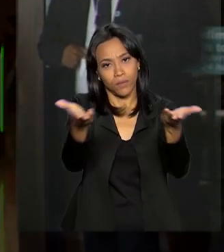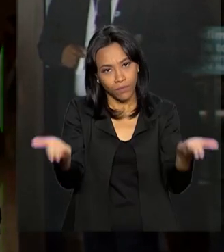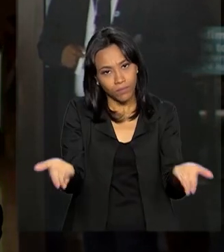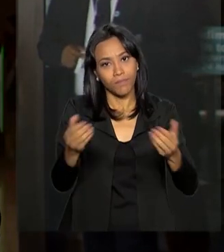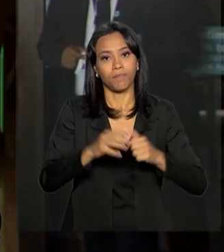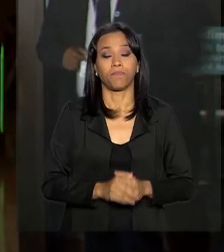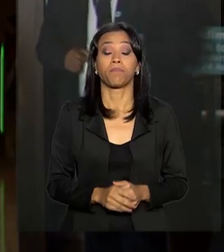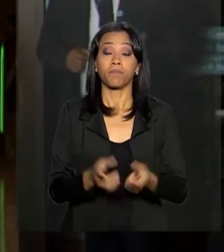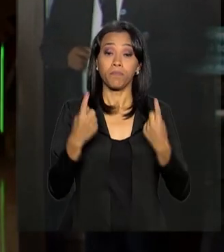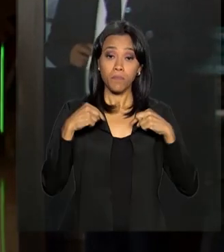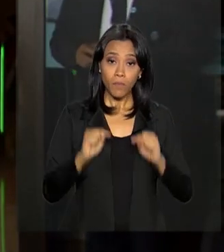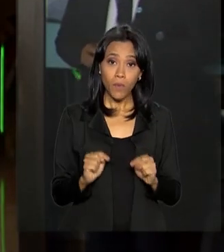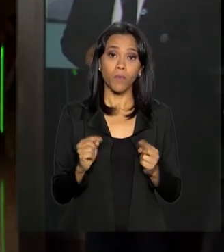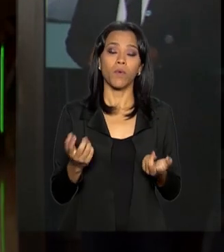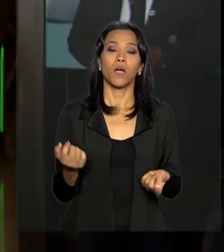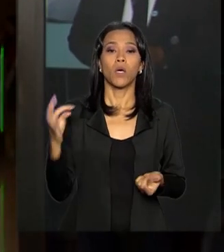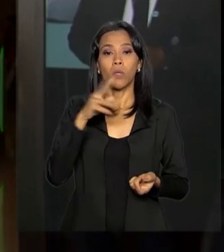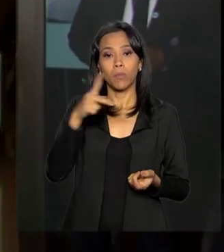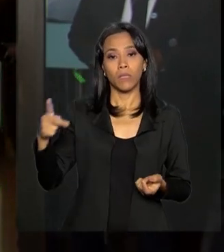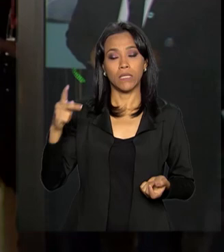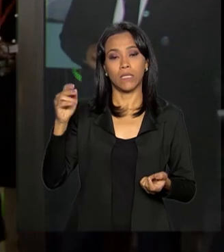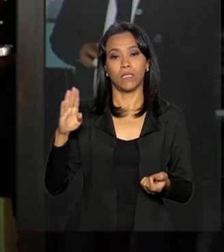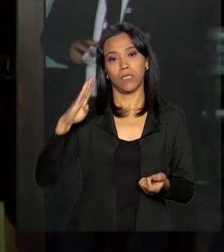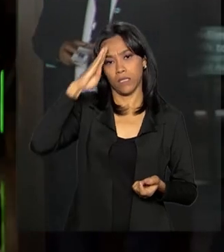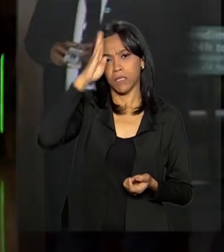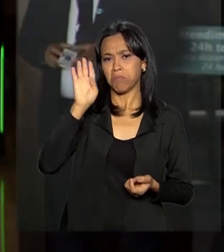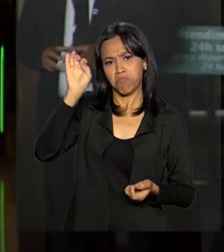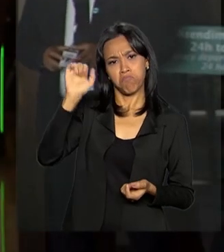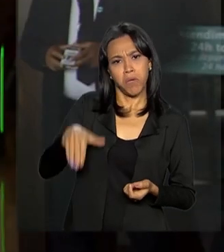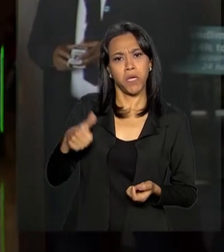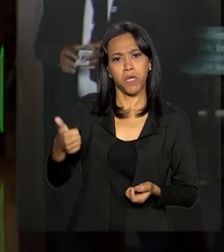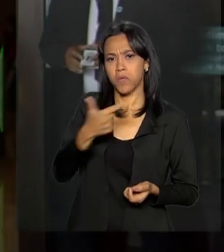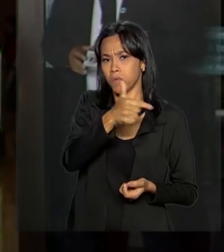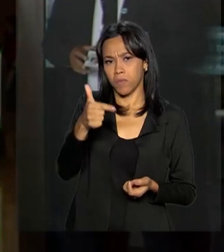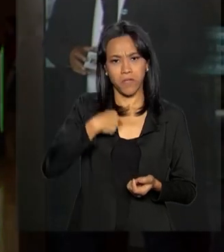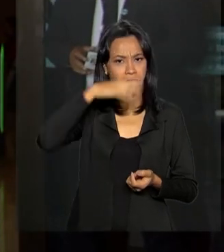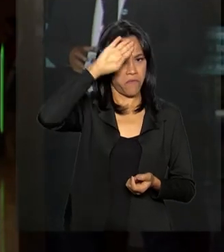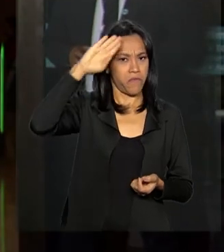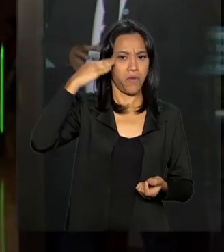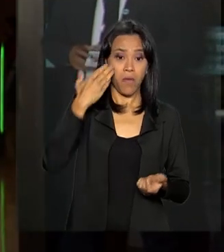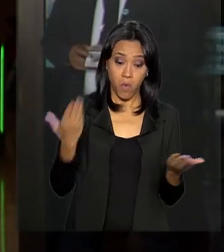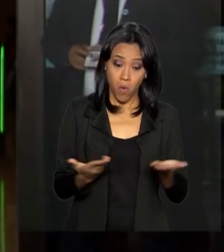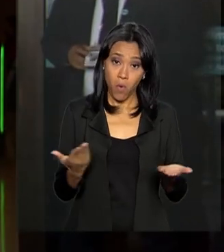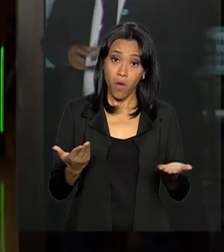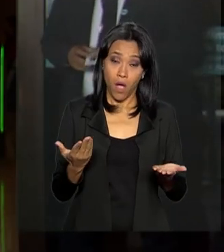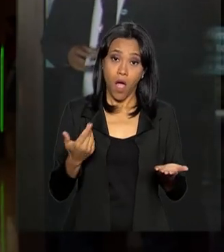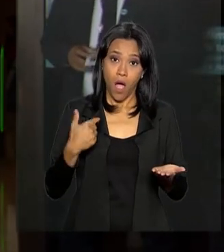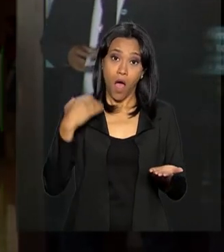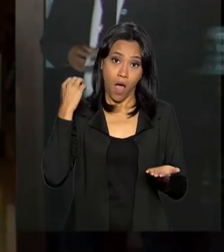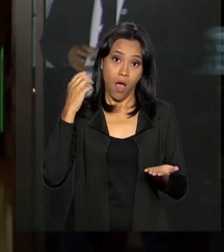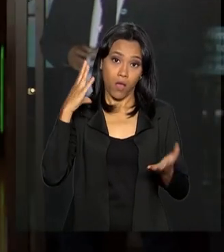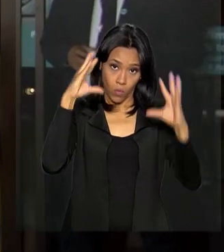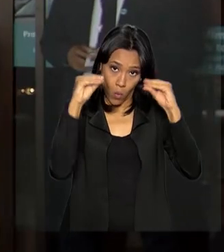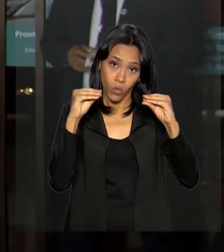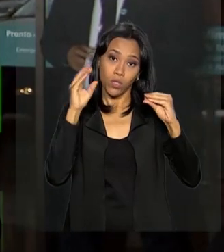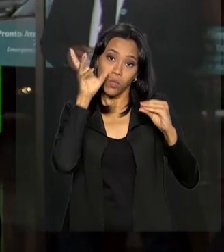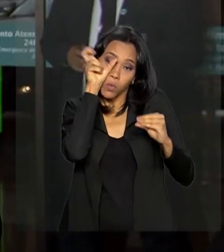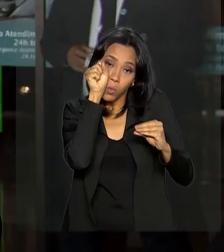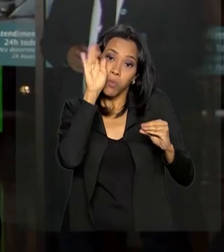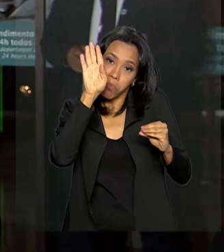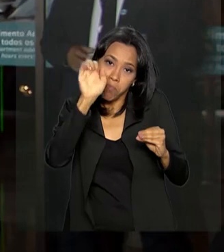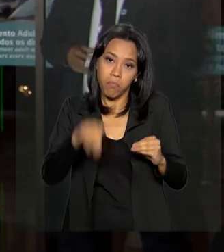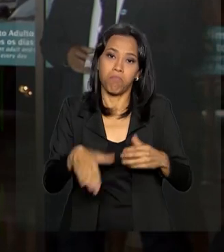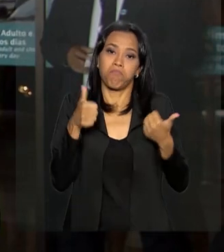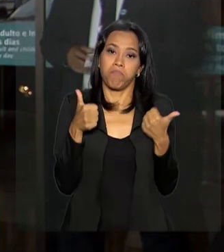O presidente segue, portanto, se recuperando bem, sem febre. Essa noite ele dormiu bem e, apesar, né,